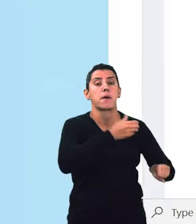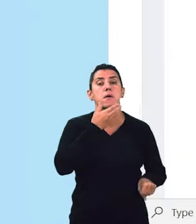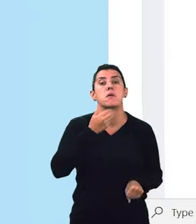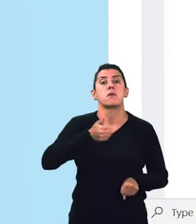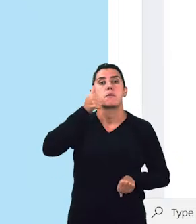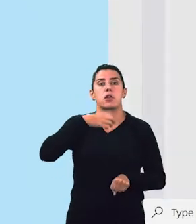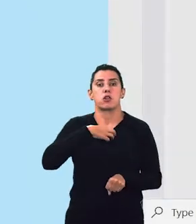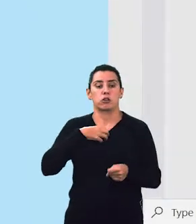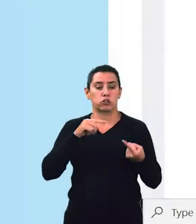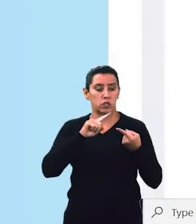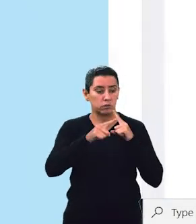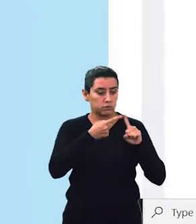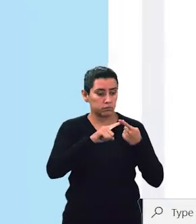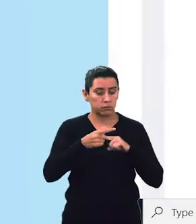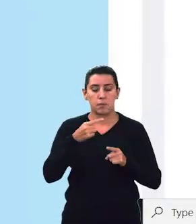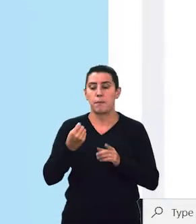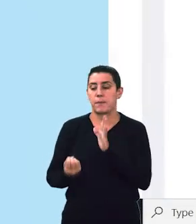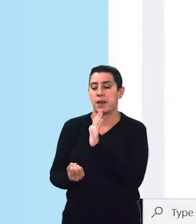para produzir o melhor modelo.